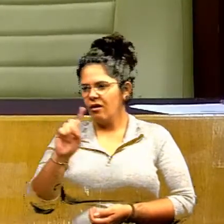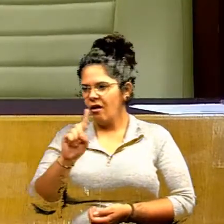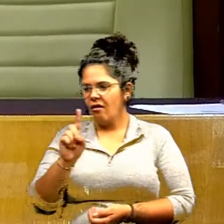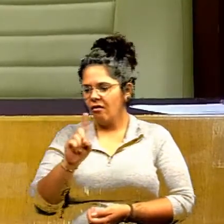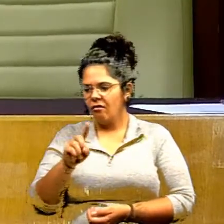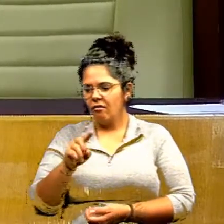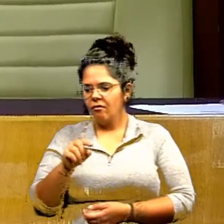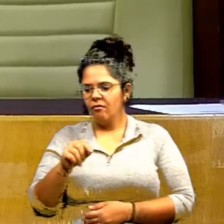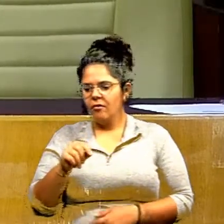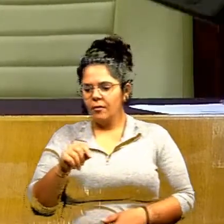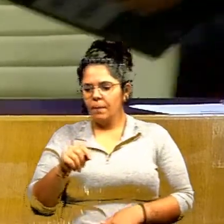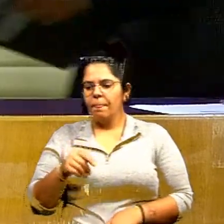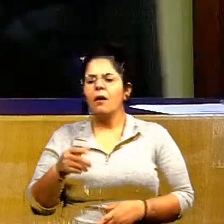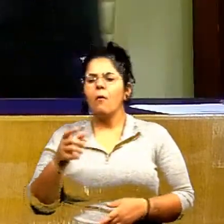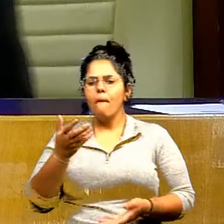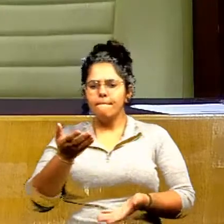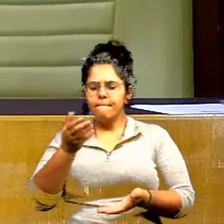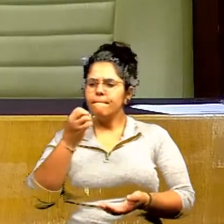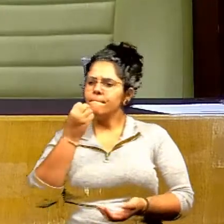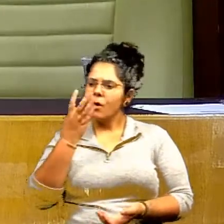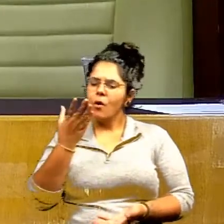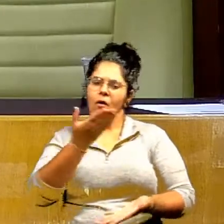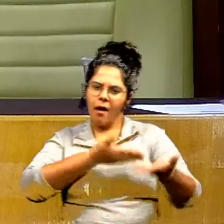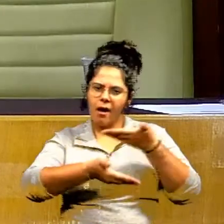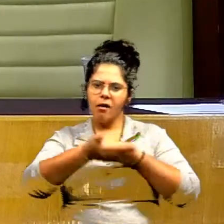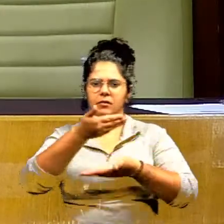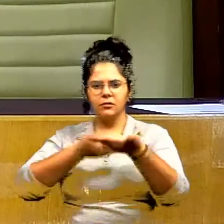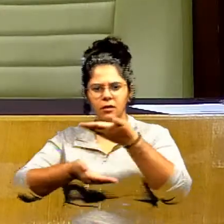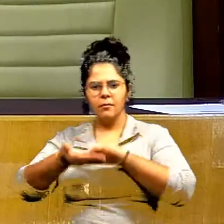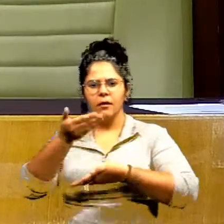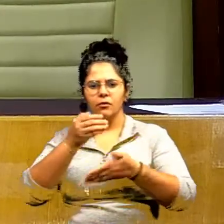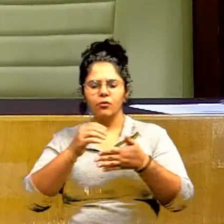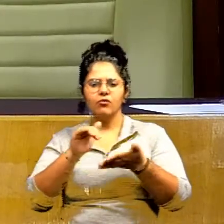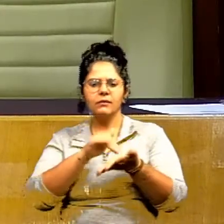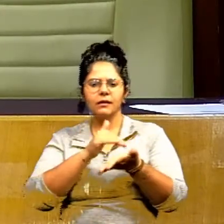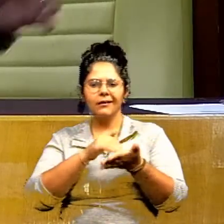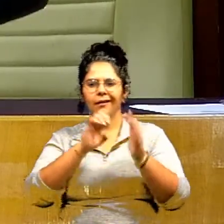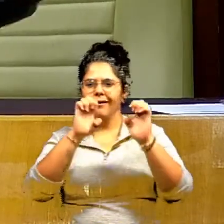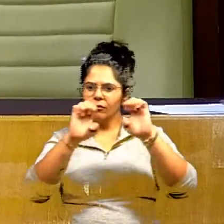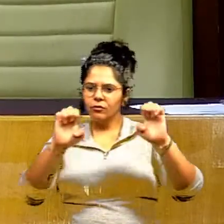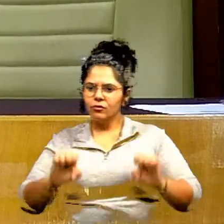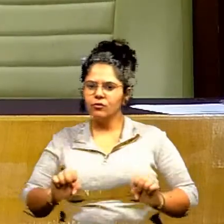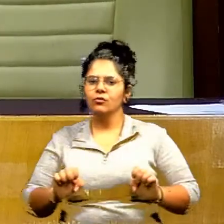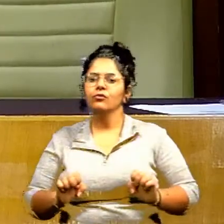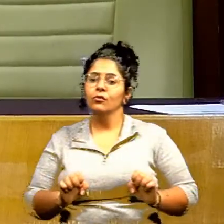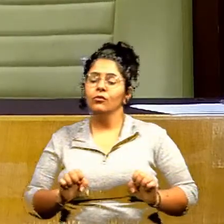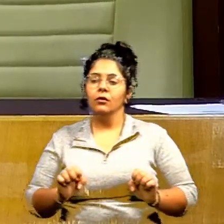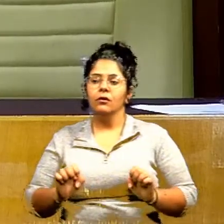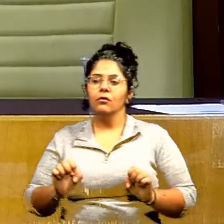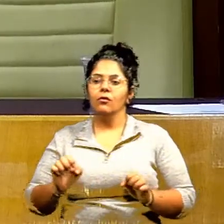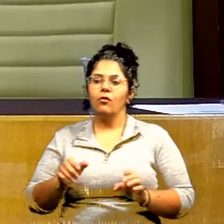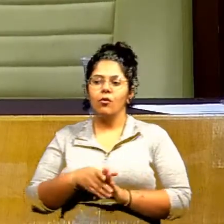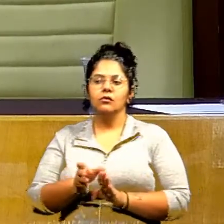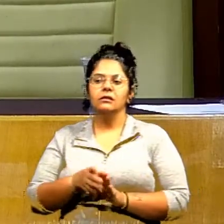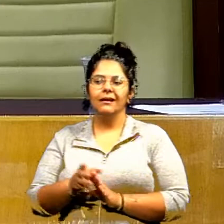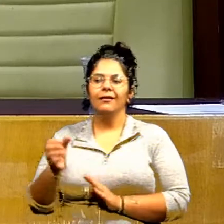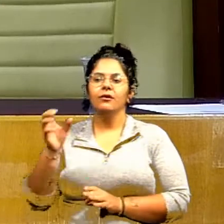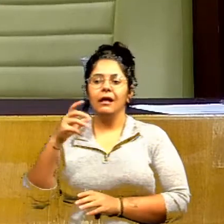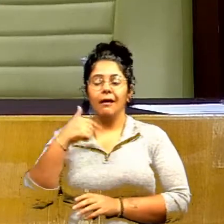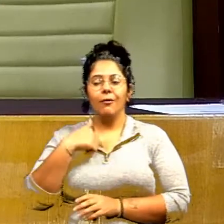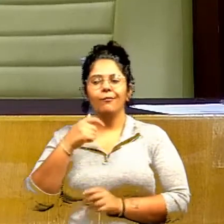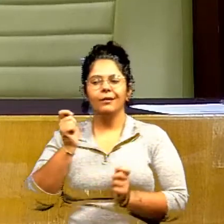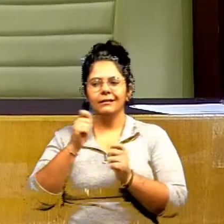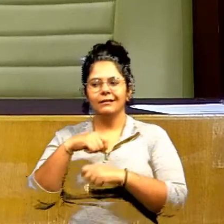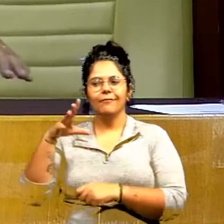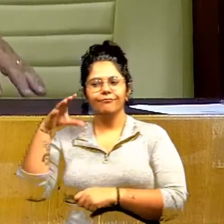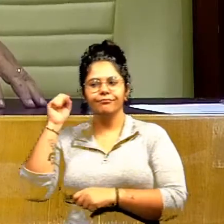teve sempre um bom relacionamento com o secretário da infraestrutura, Clécio, eu devia ter escutado o seu conselho aqui várias vezes